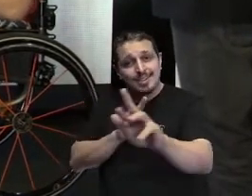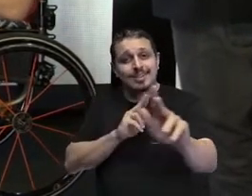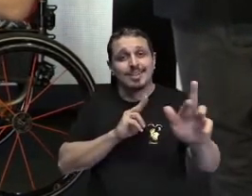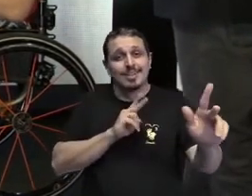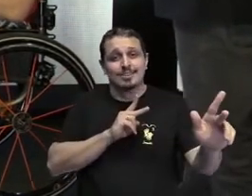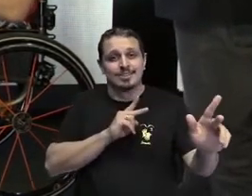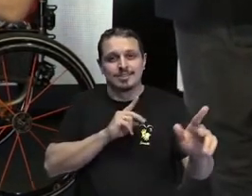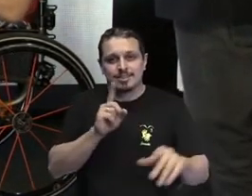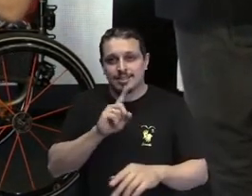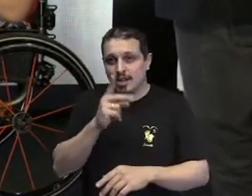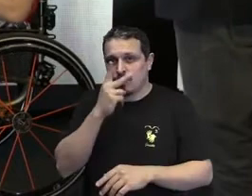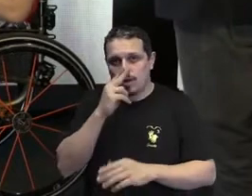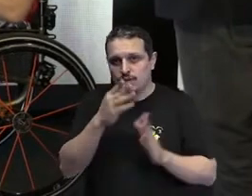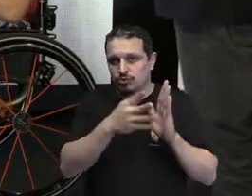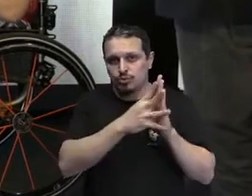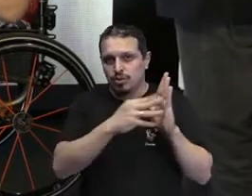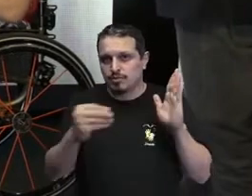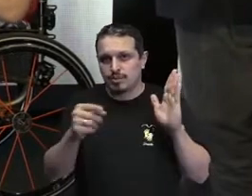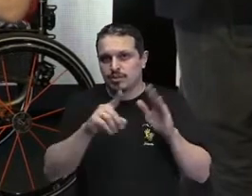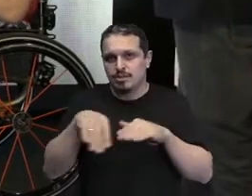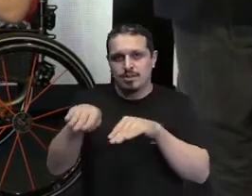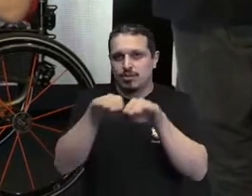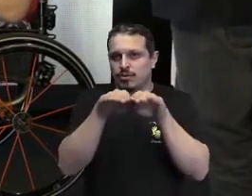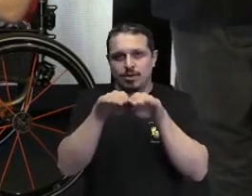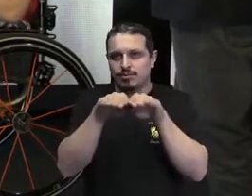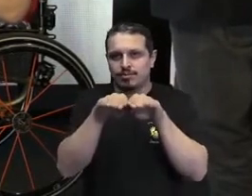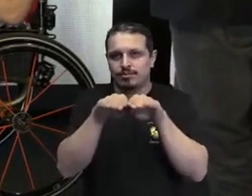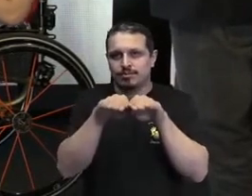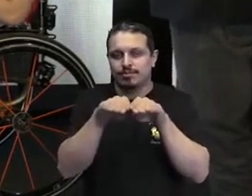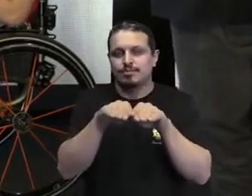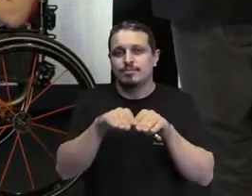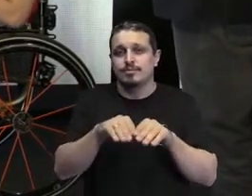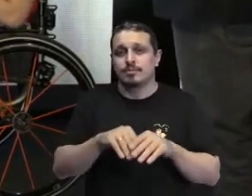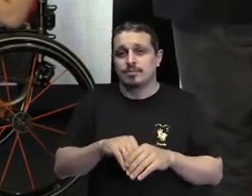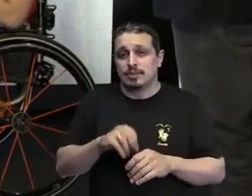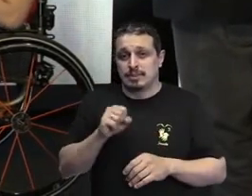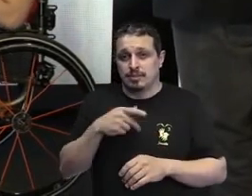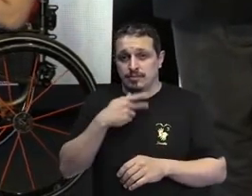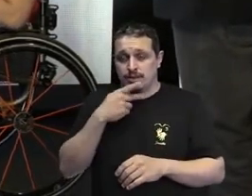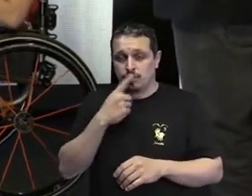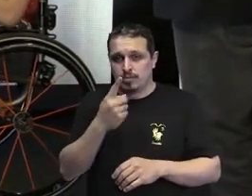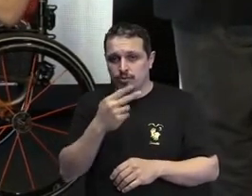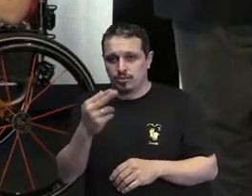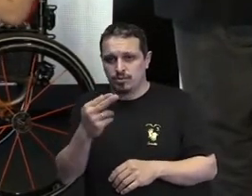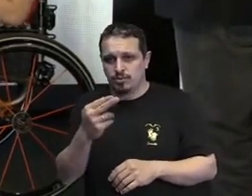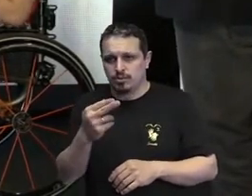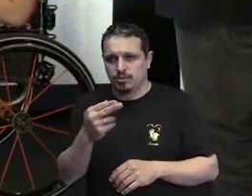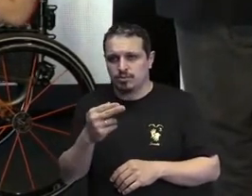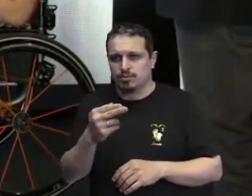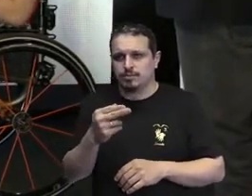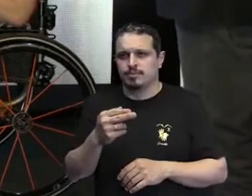até perguntar para a Mariana, Mariana aqui tem uma deficiência física, é no braço,